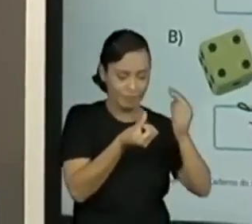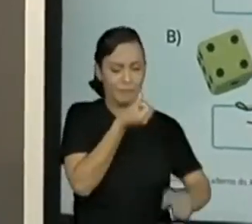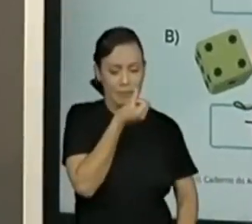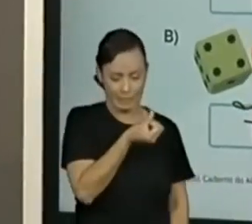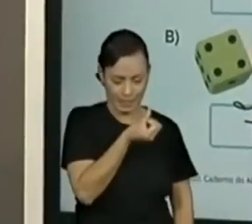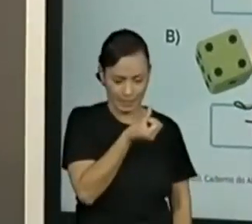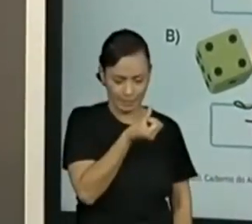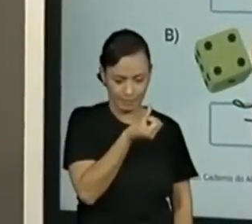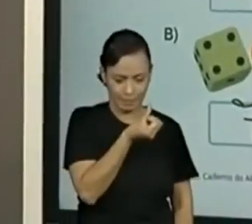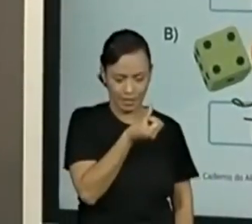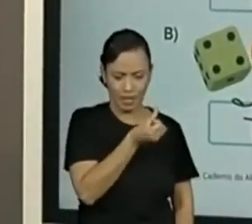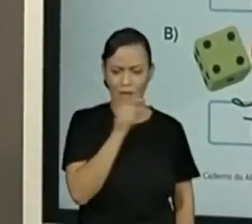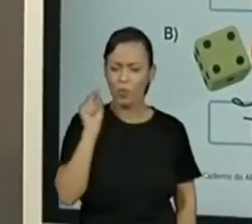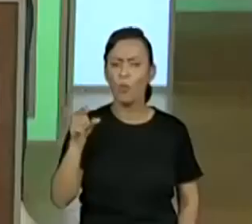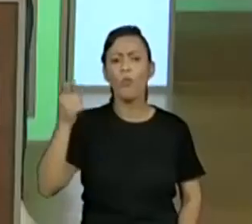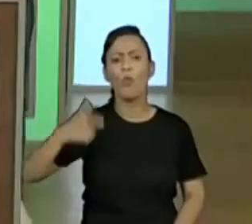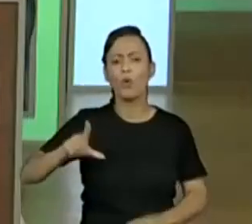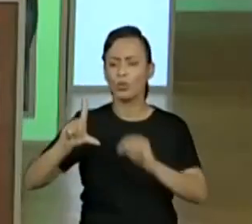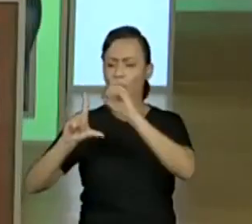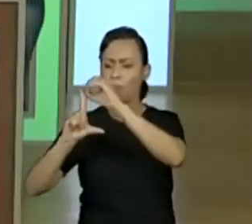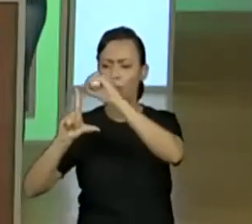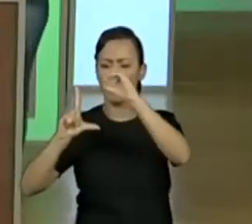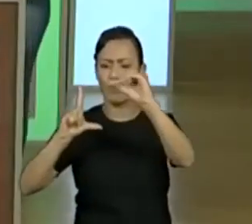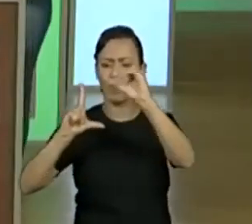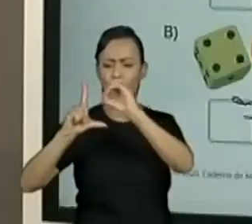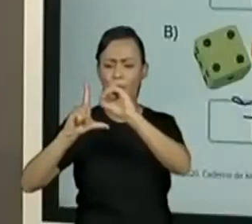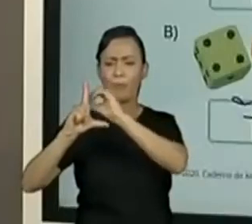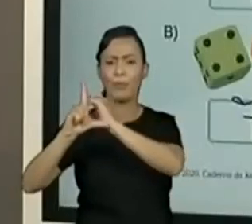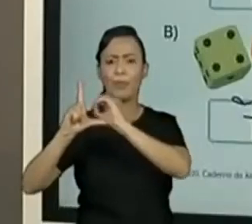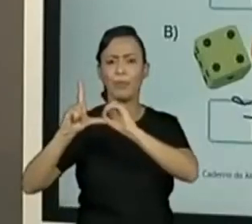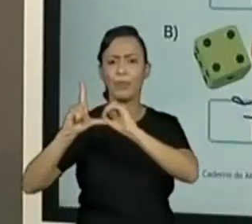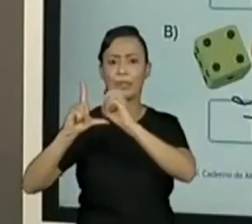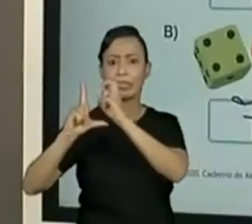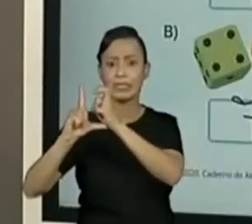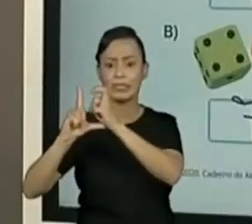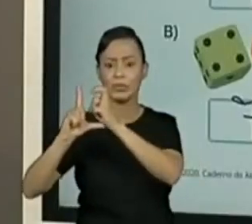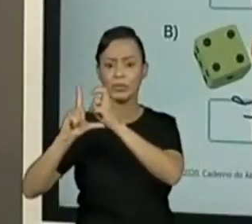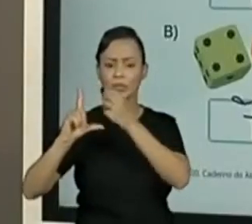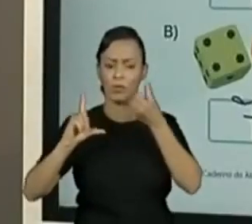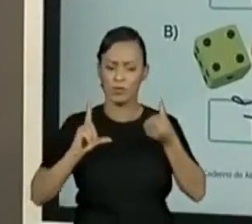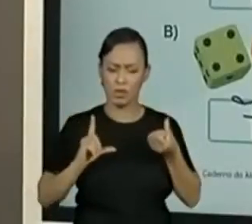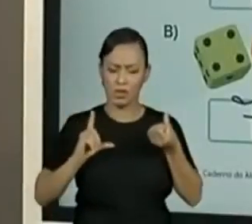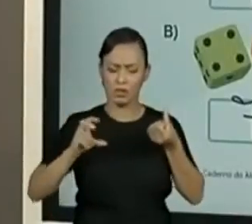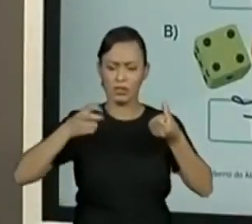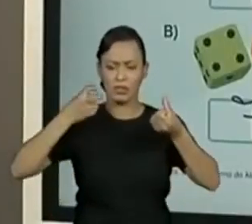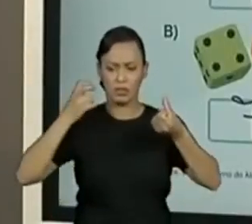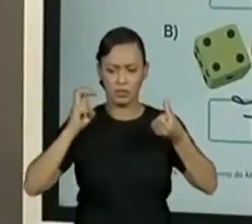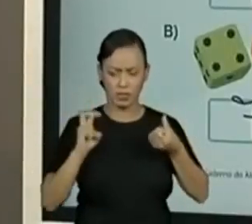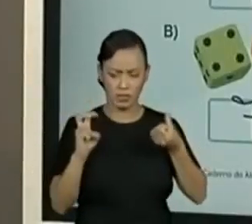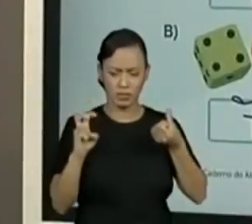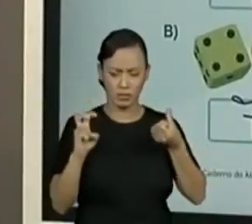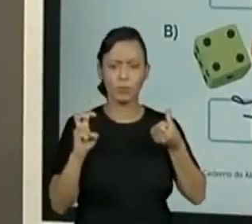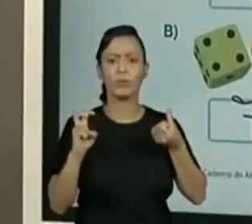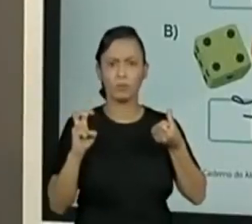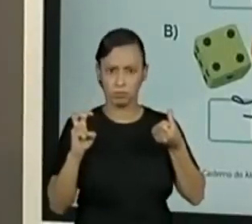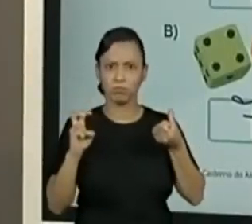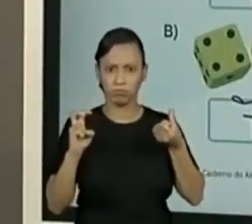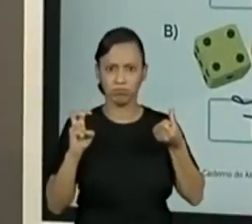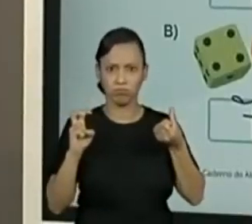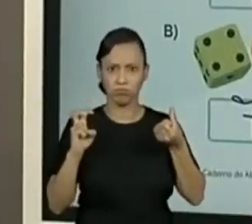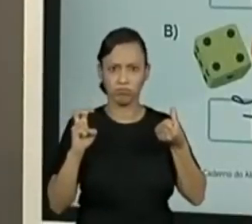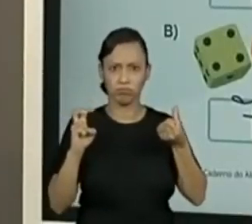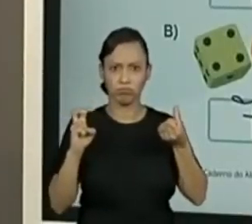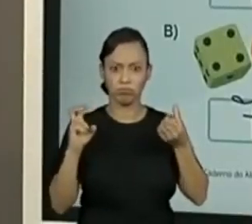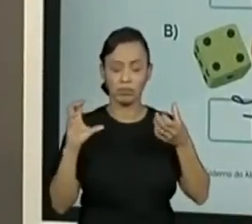menor número pro Joyce? O cinco. O cinco. Então, esse dá. Guardei o seis e vou contar o cinco. Então,